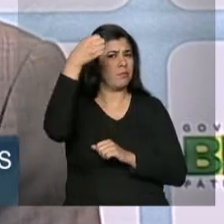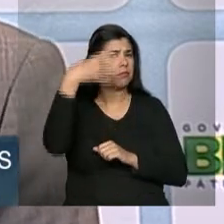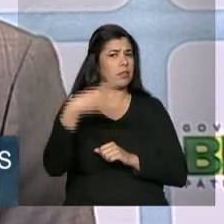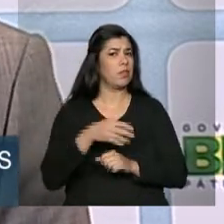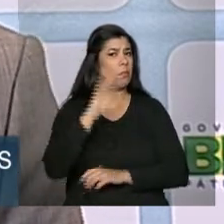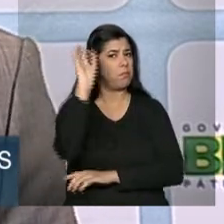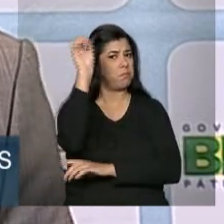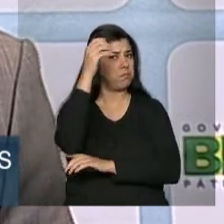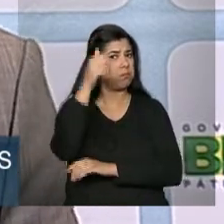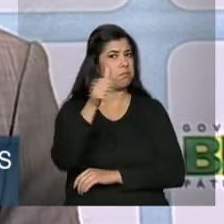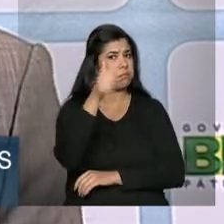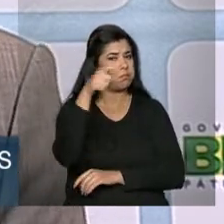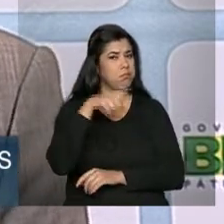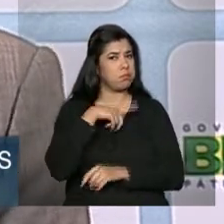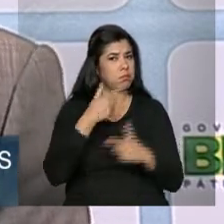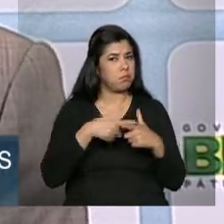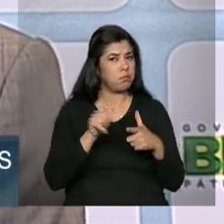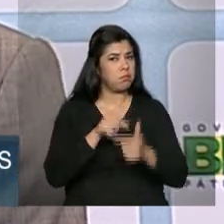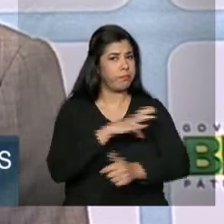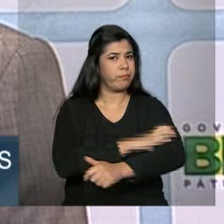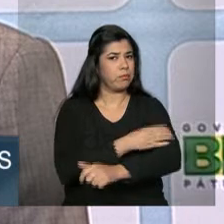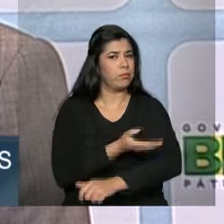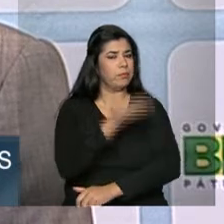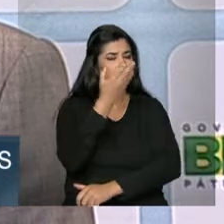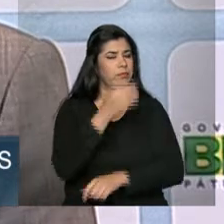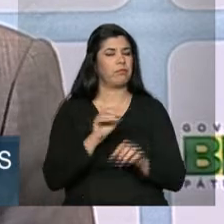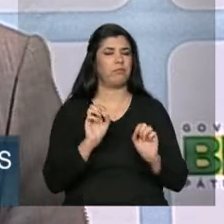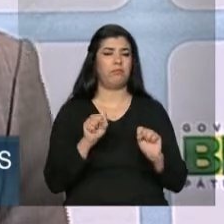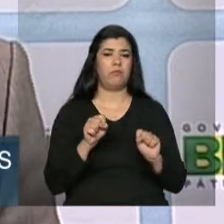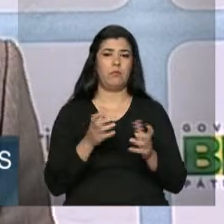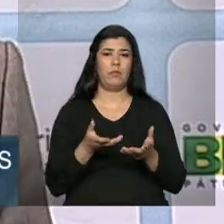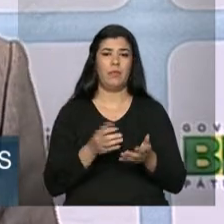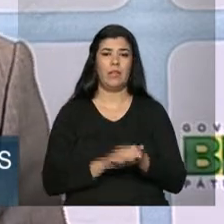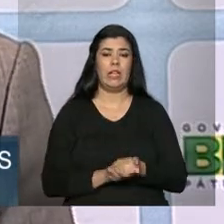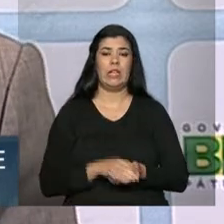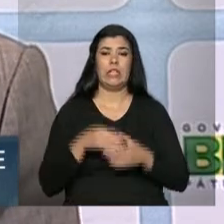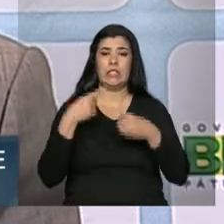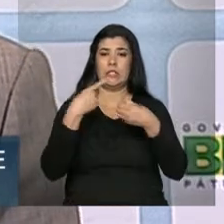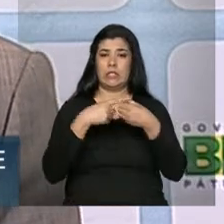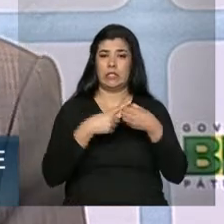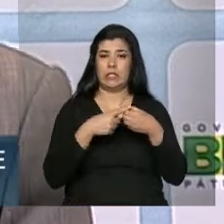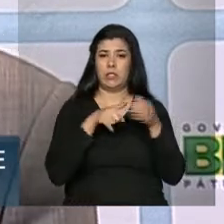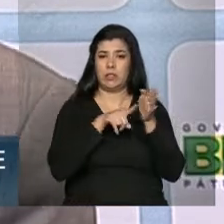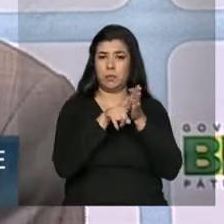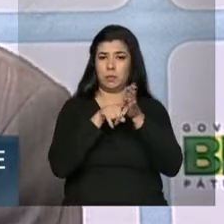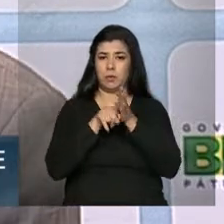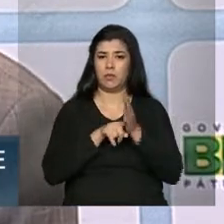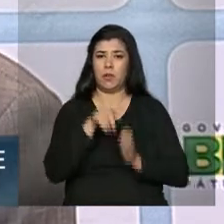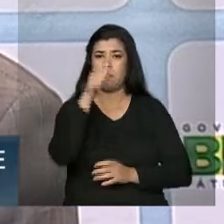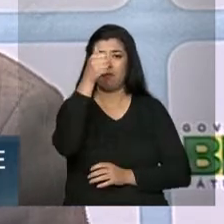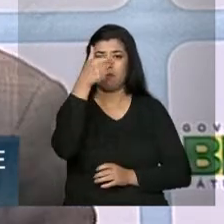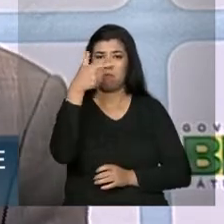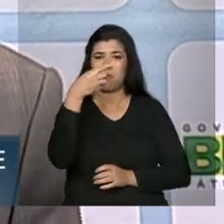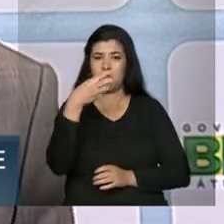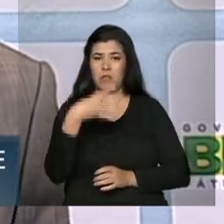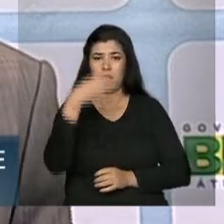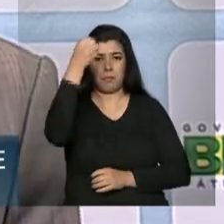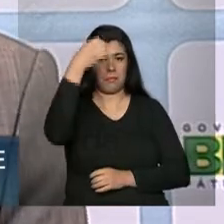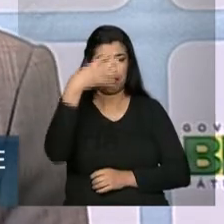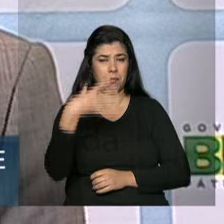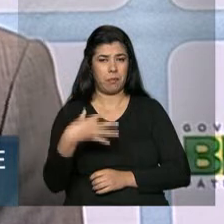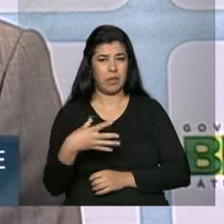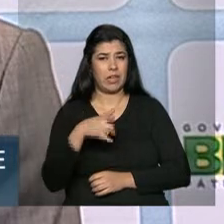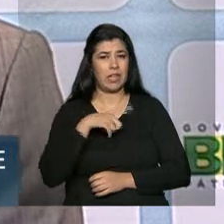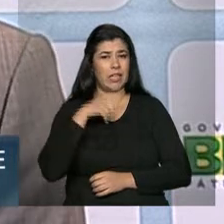também responde muito à composição etária da população. As cidades que têm população mais envelhecida têm uma